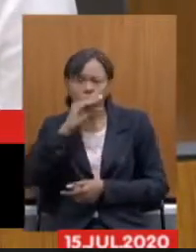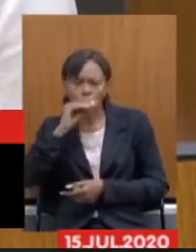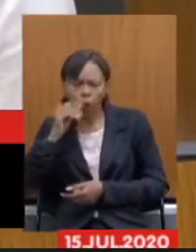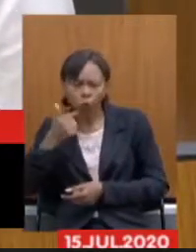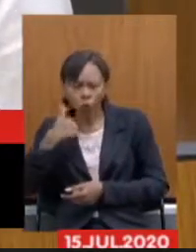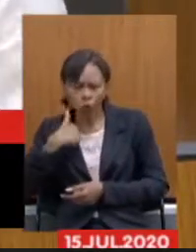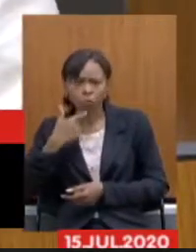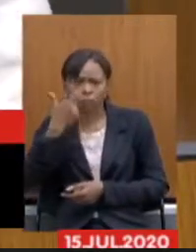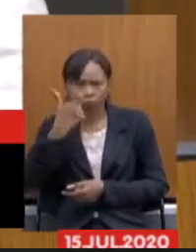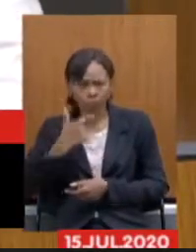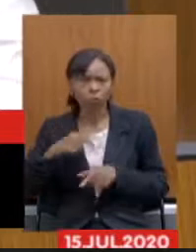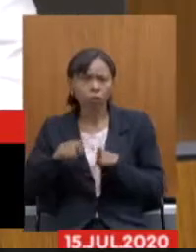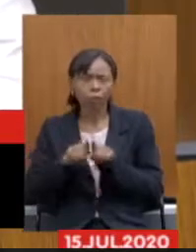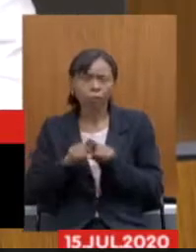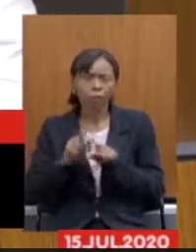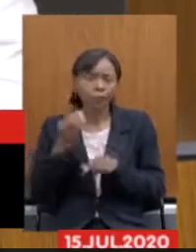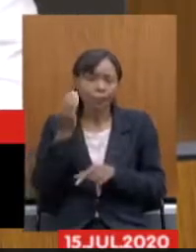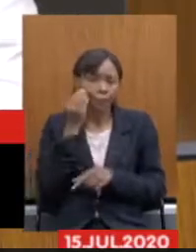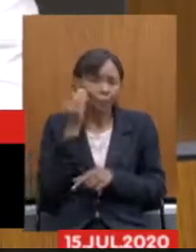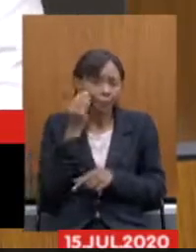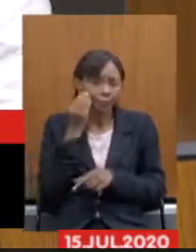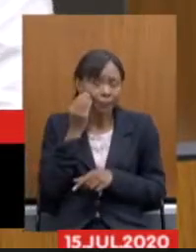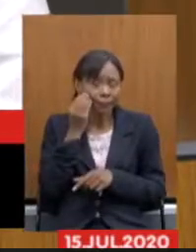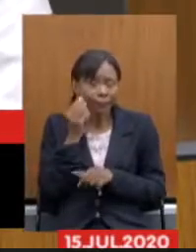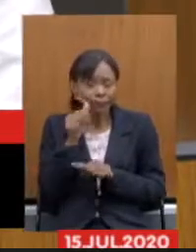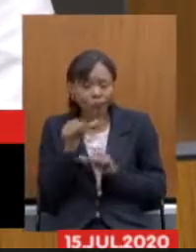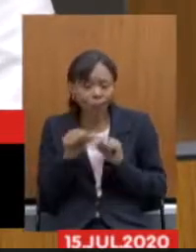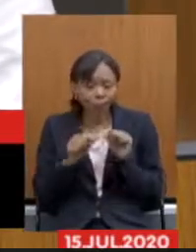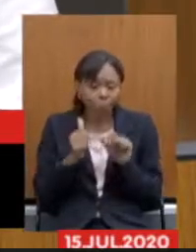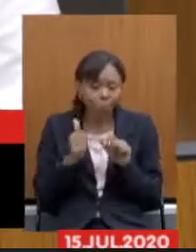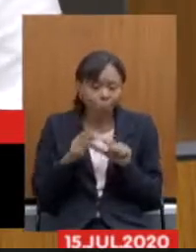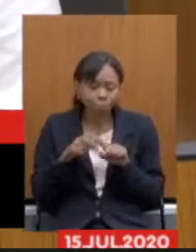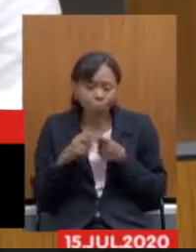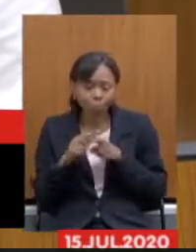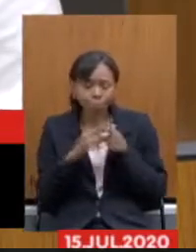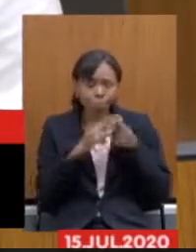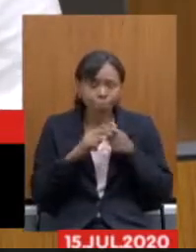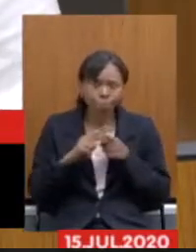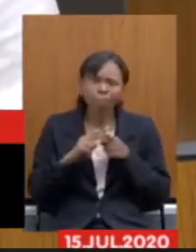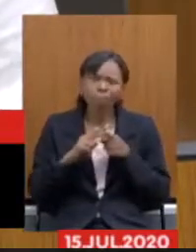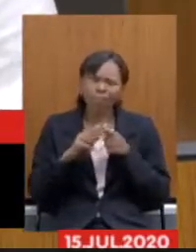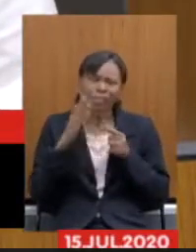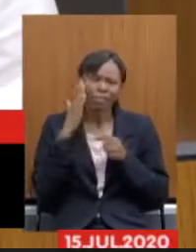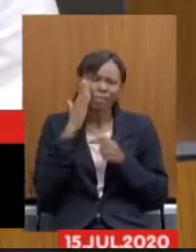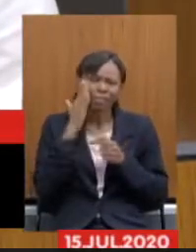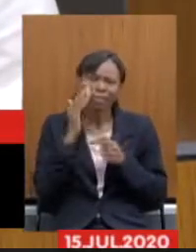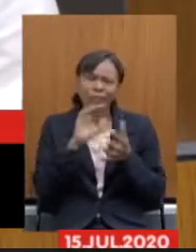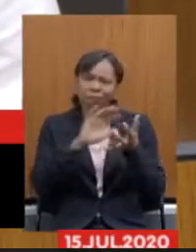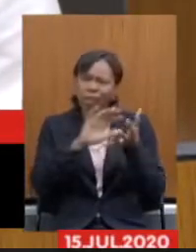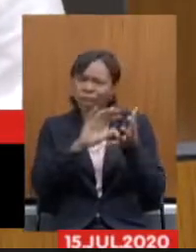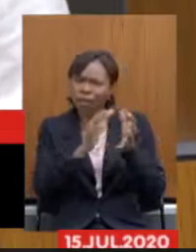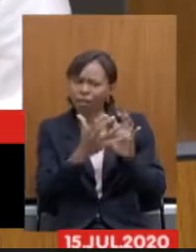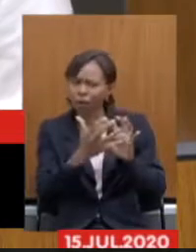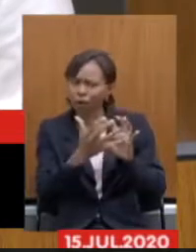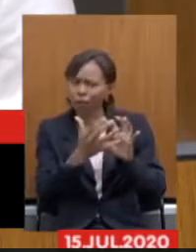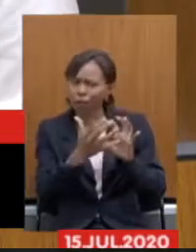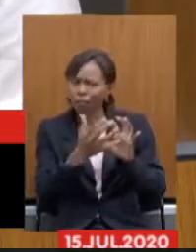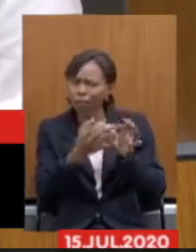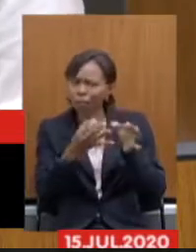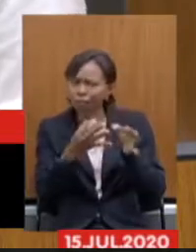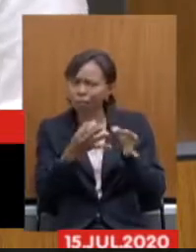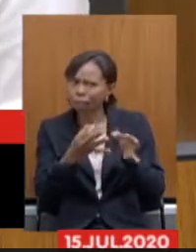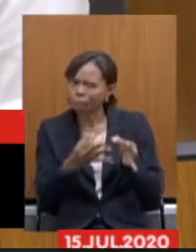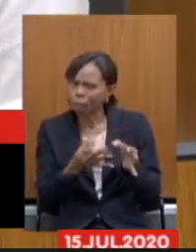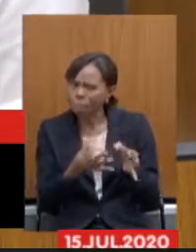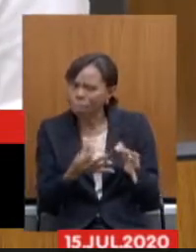aperfeiçoar a gente sabe que a reforma não é ideal e tudo que mexe com o servidor é muito